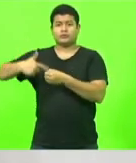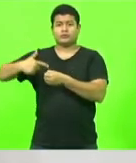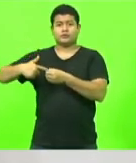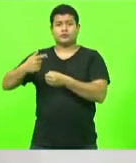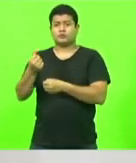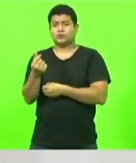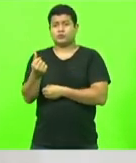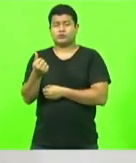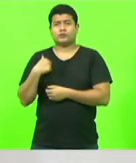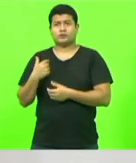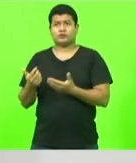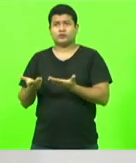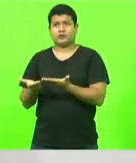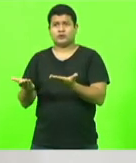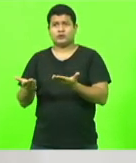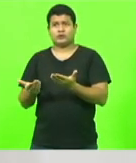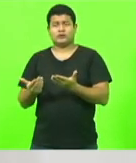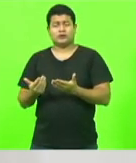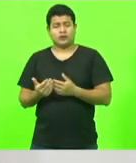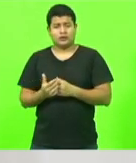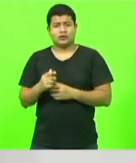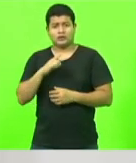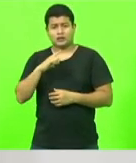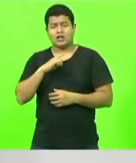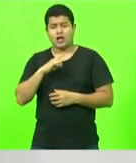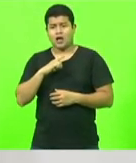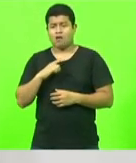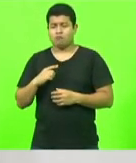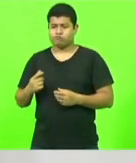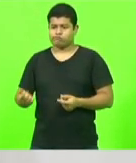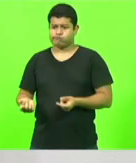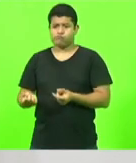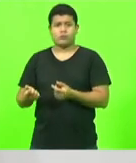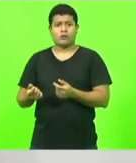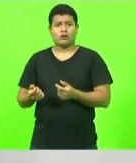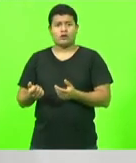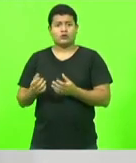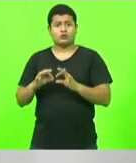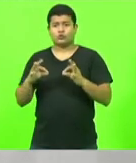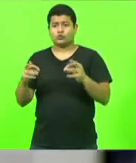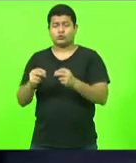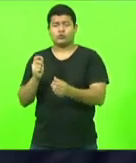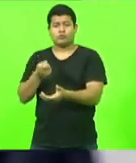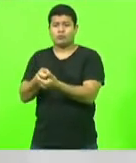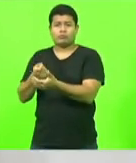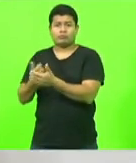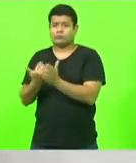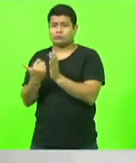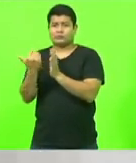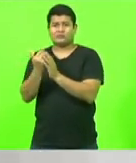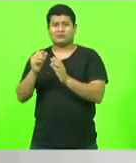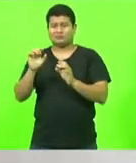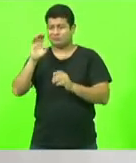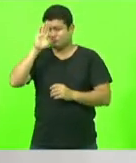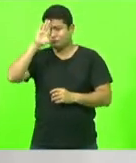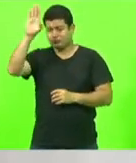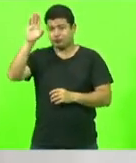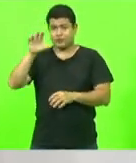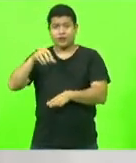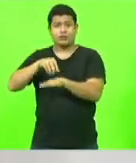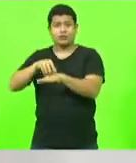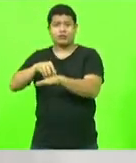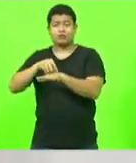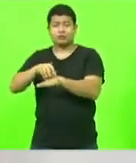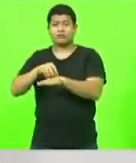custo de vida, tem aumentado o custo de vida dos cidadãos catarinenses e brasileiros, especialmente do transporte, onde os alimentos